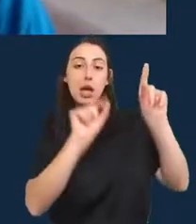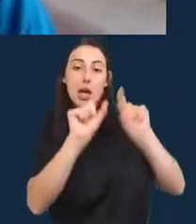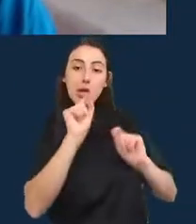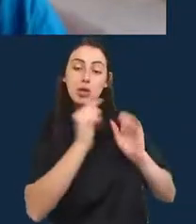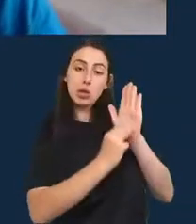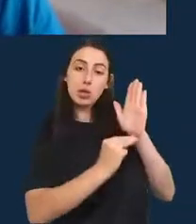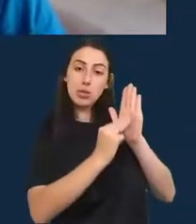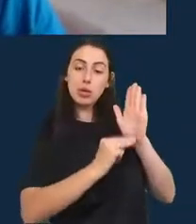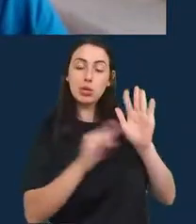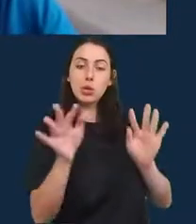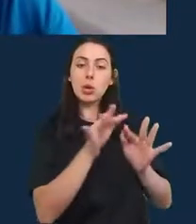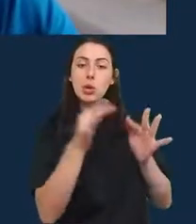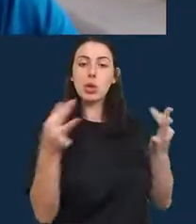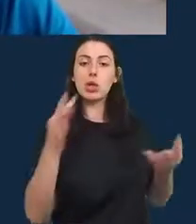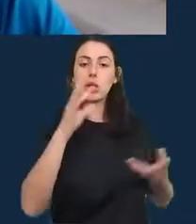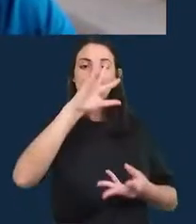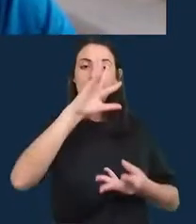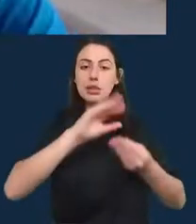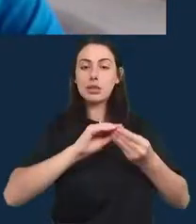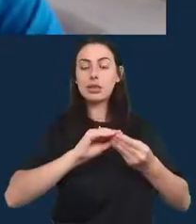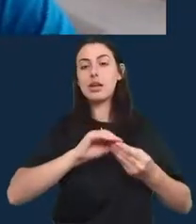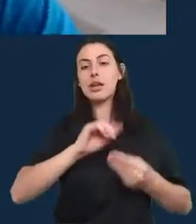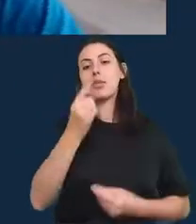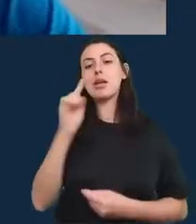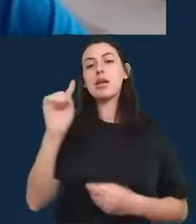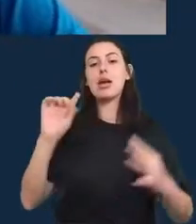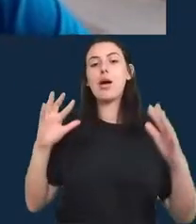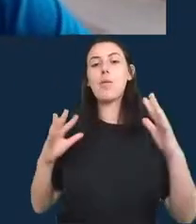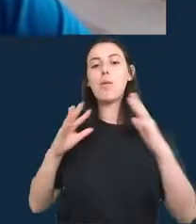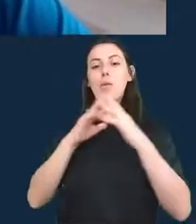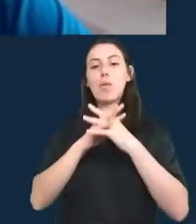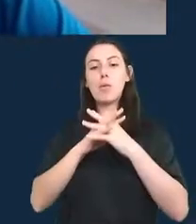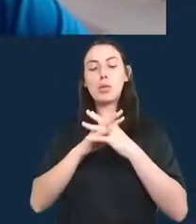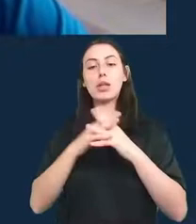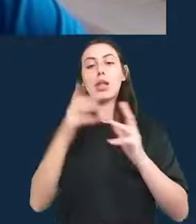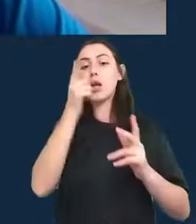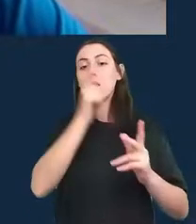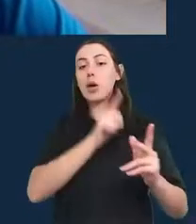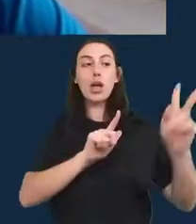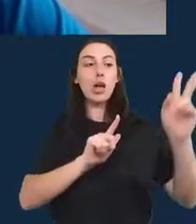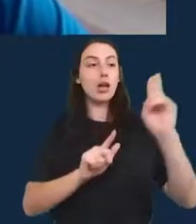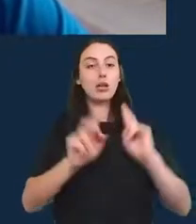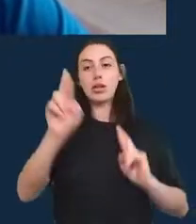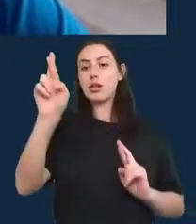mais complicado se os resultados forem iguais sim sim